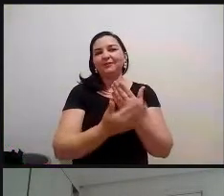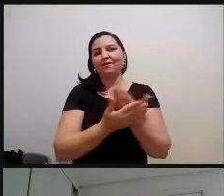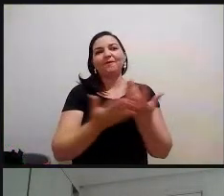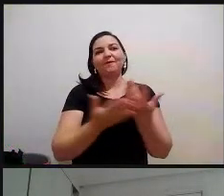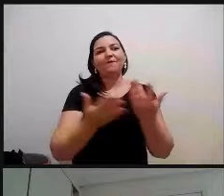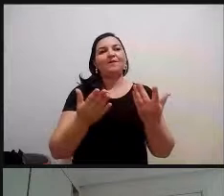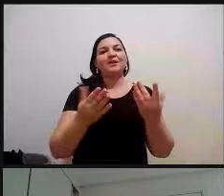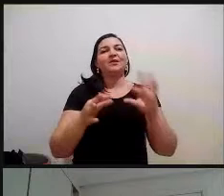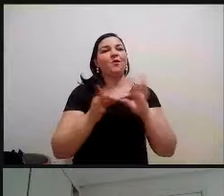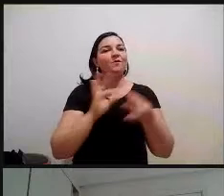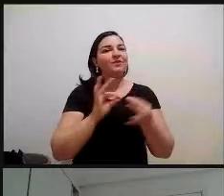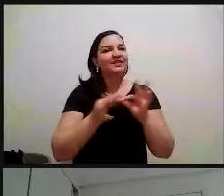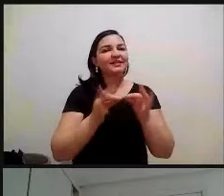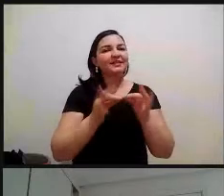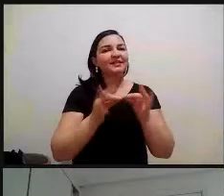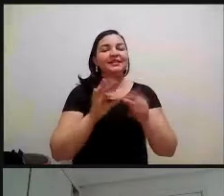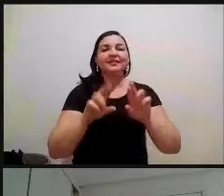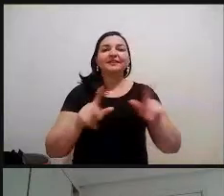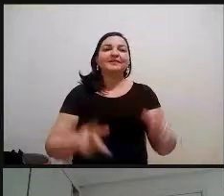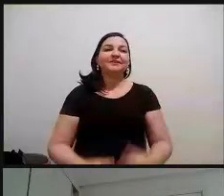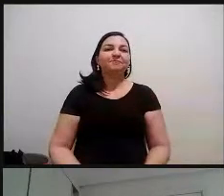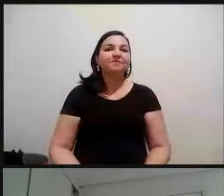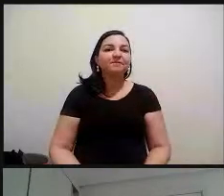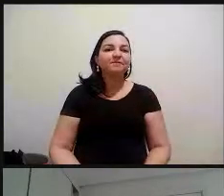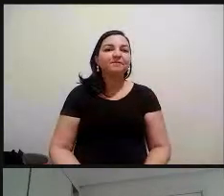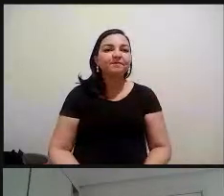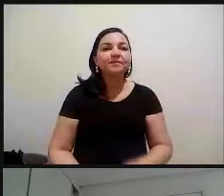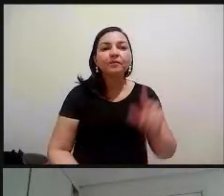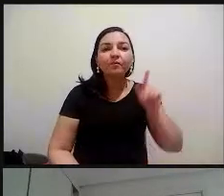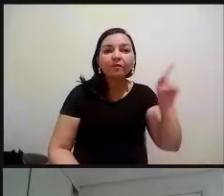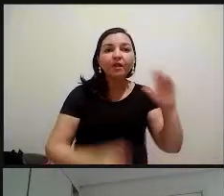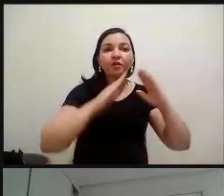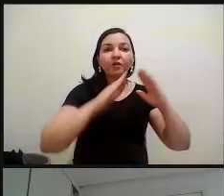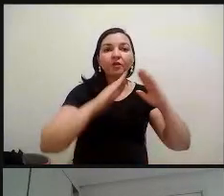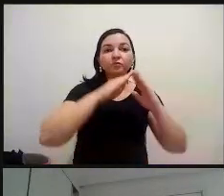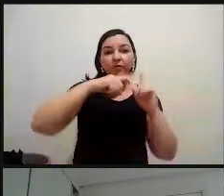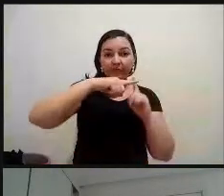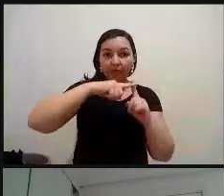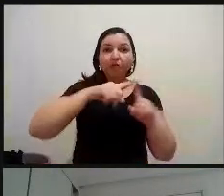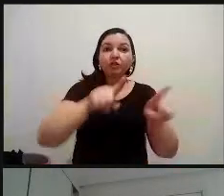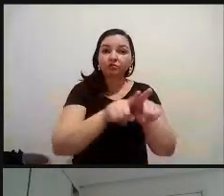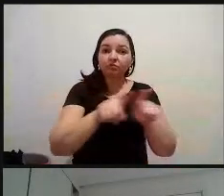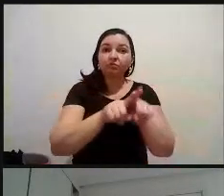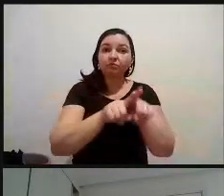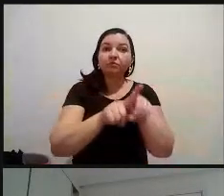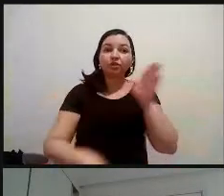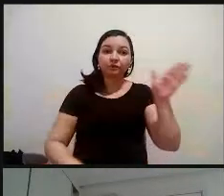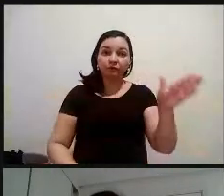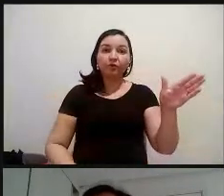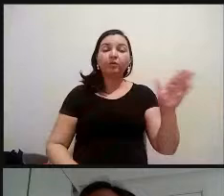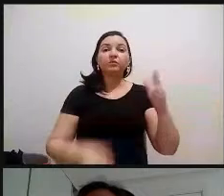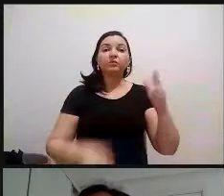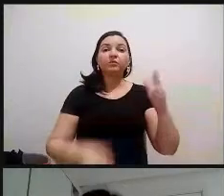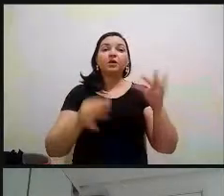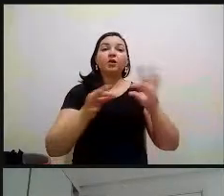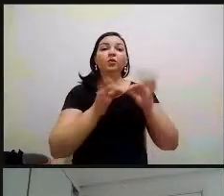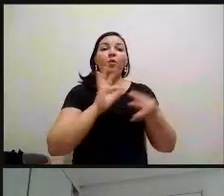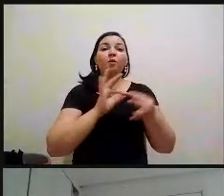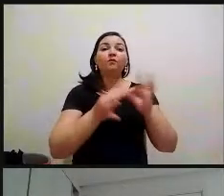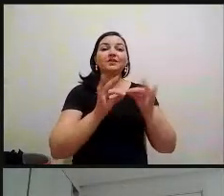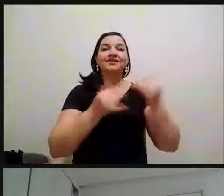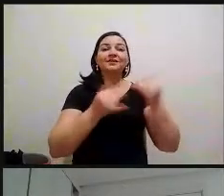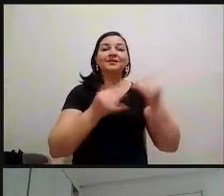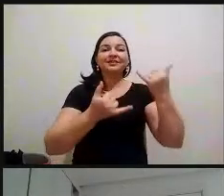aqui, ó, à direita, foi numa igreja, a gente atuou na oficina de brinquedos, brinquedos, não é, com